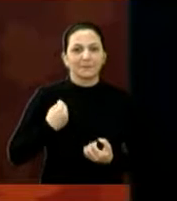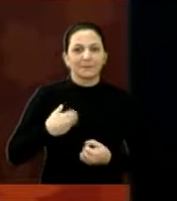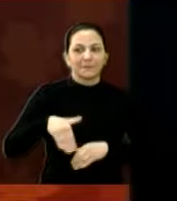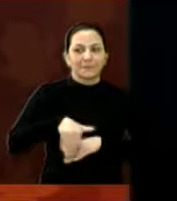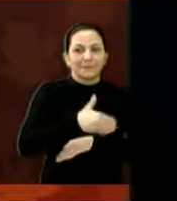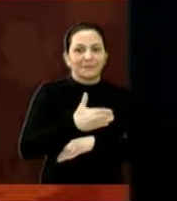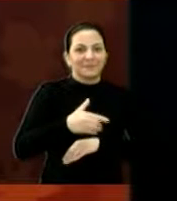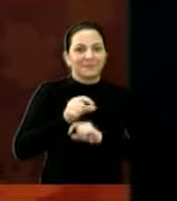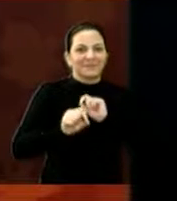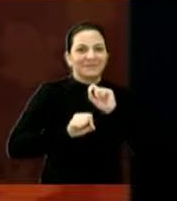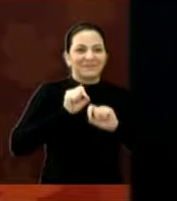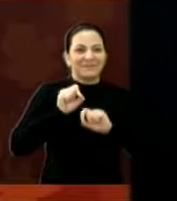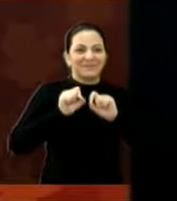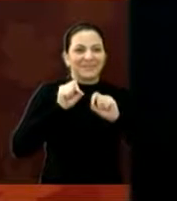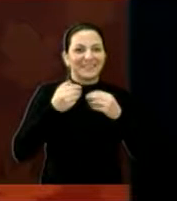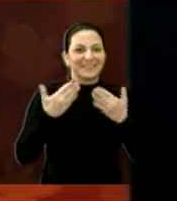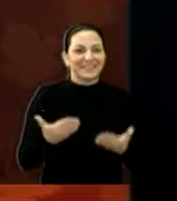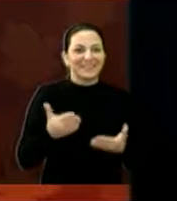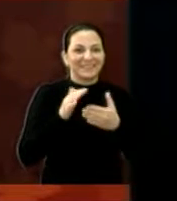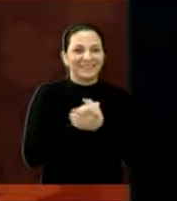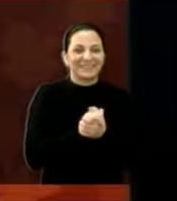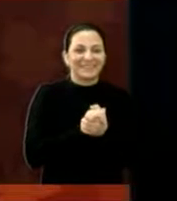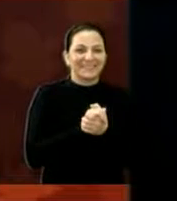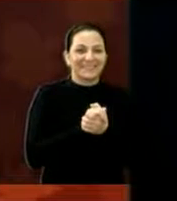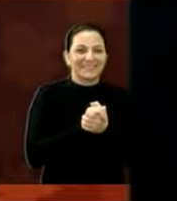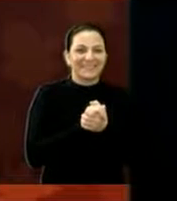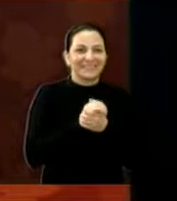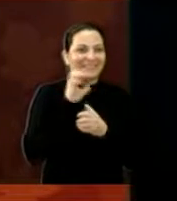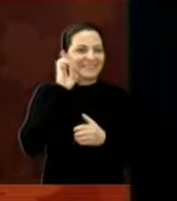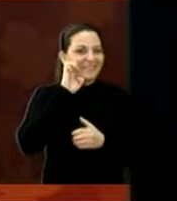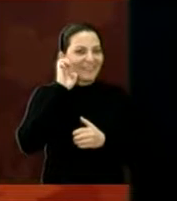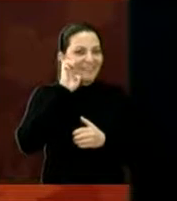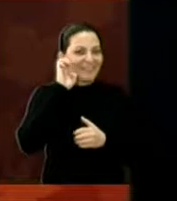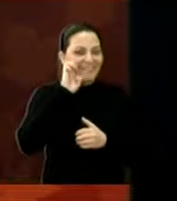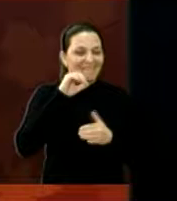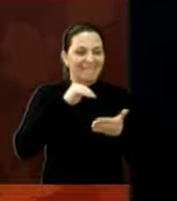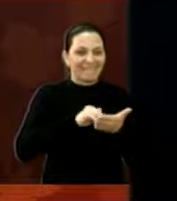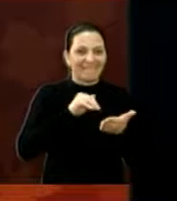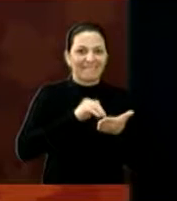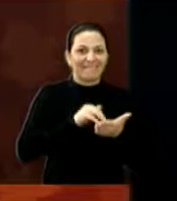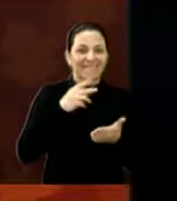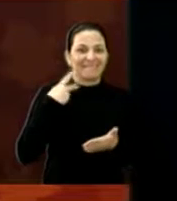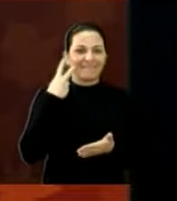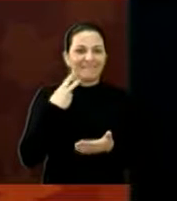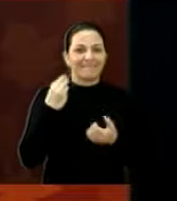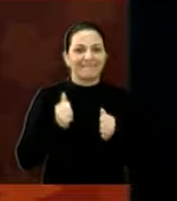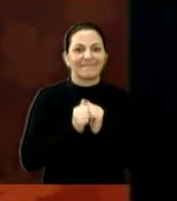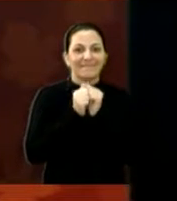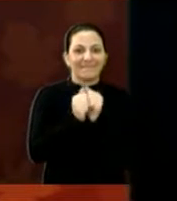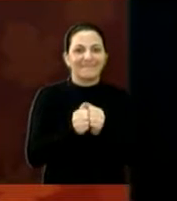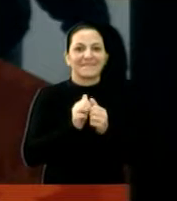para o Executivo, inclusive estava o Edinho Silva lá, tudo secretariado, e vários vereadores. Pode passar.